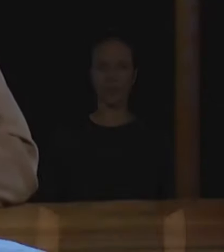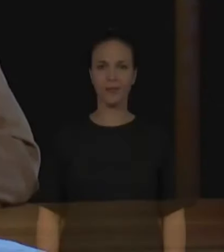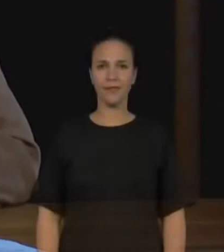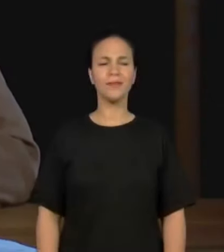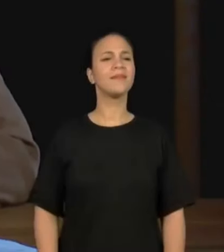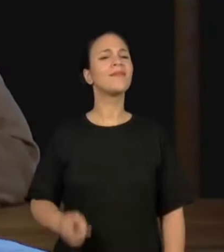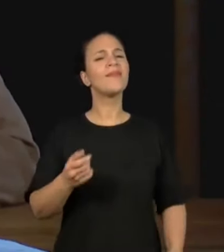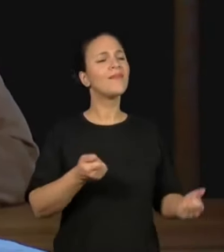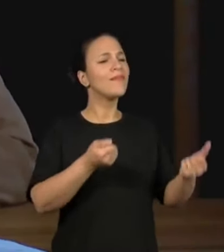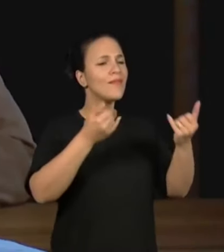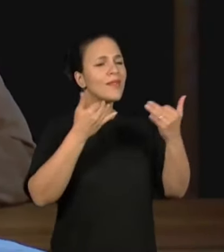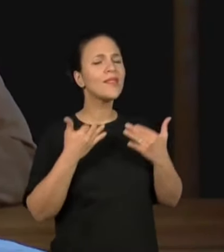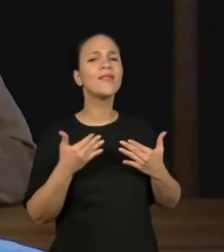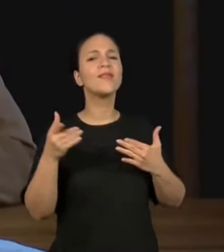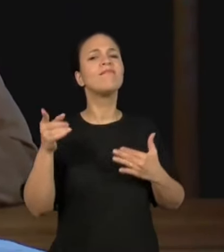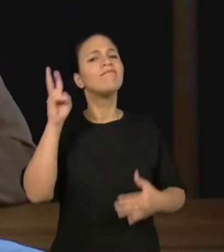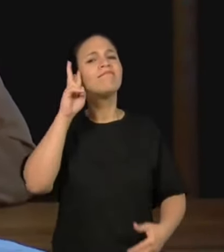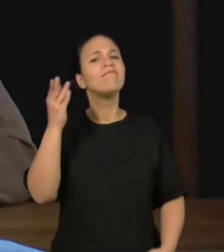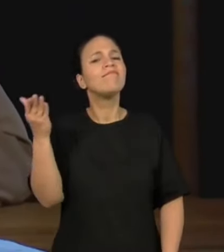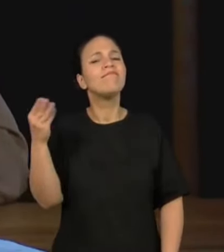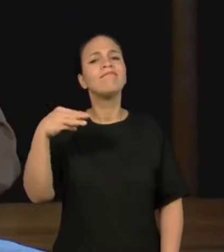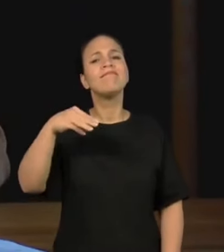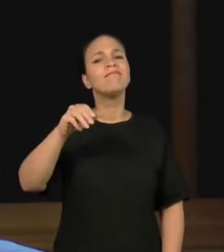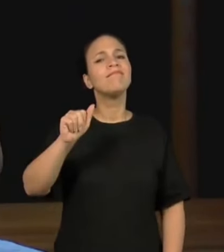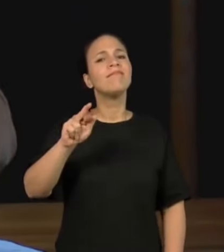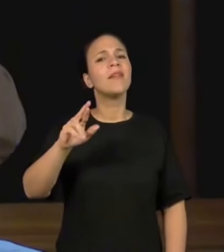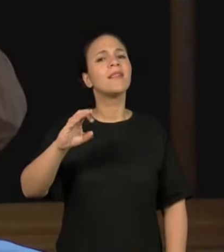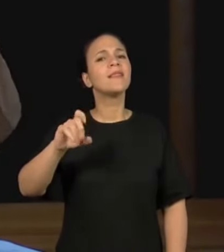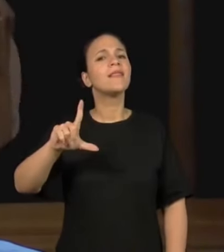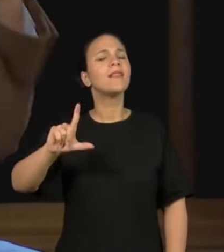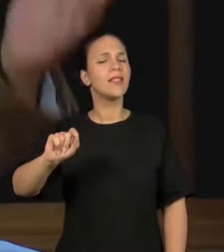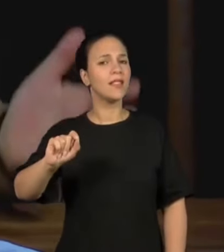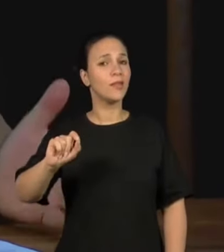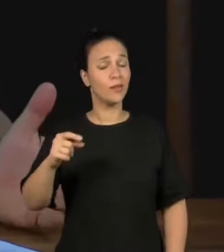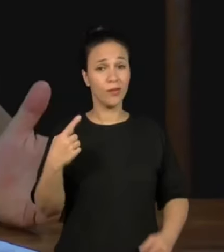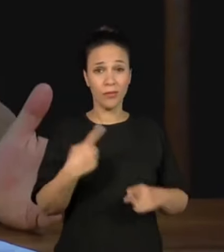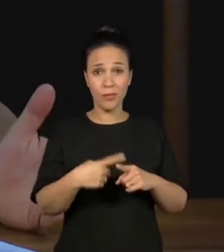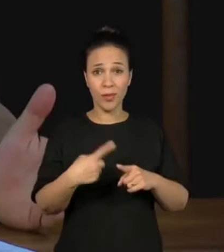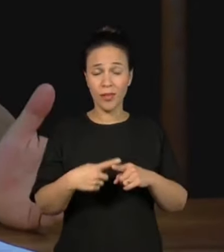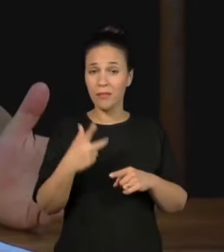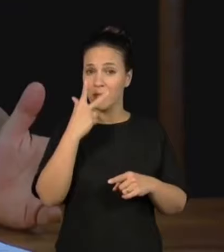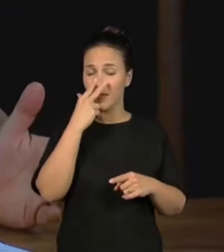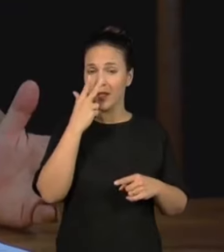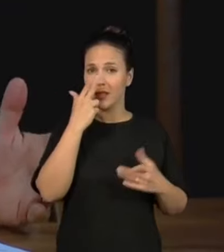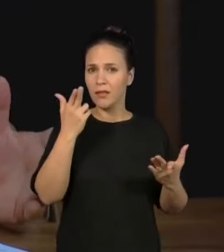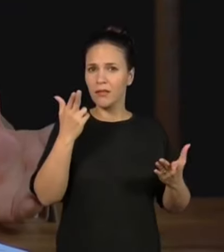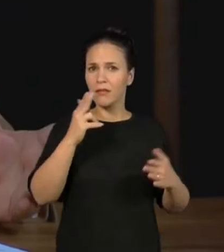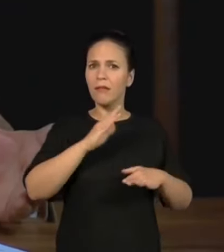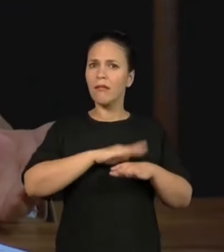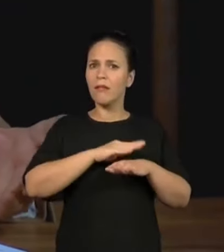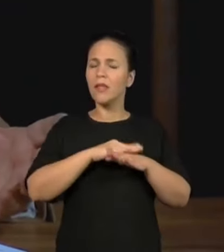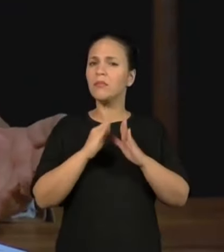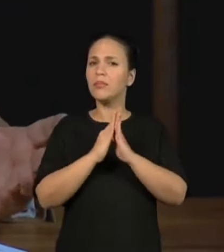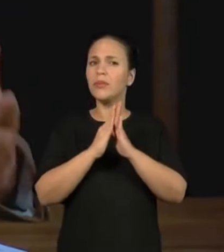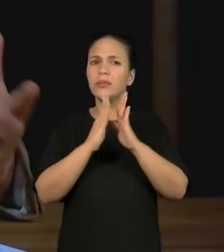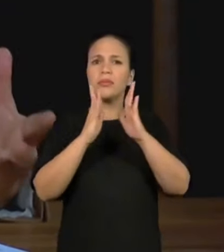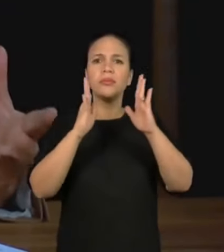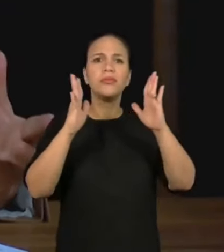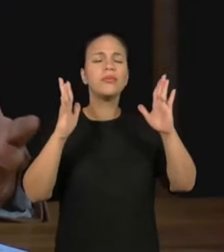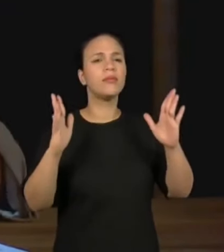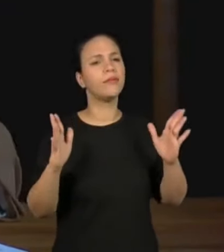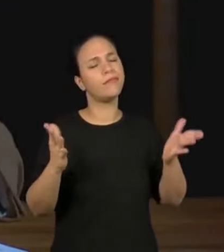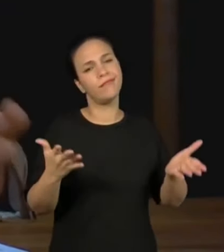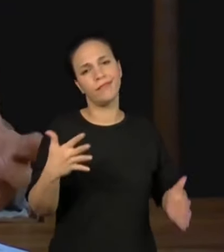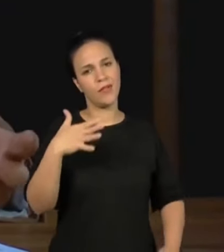Conta um pouco do Marcelo para a gente, porque eu acho que passou-se esse arco de tempo, e é